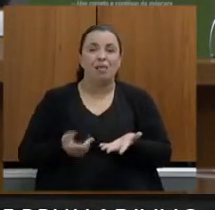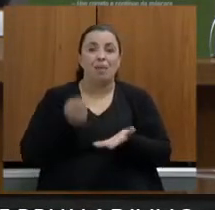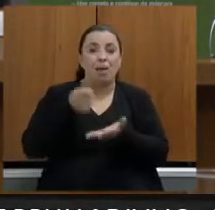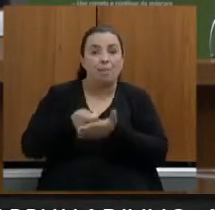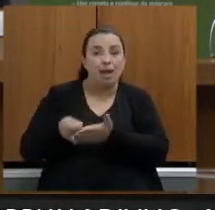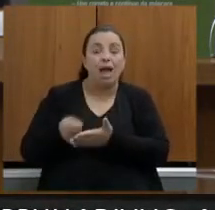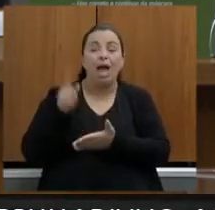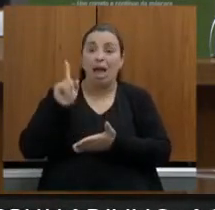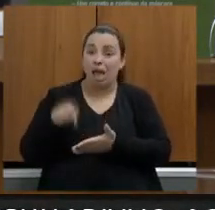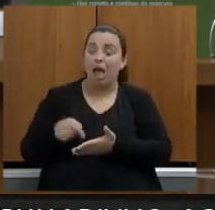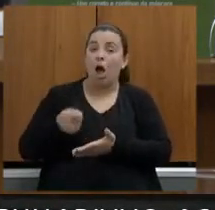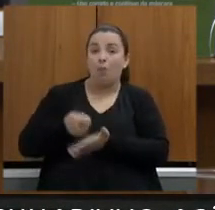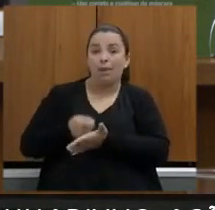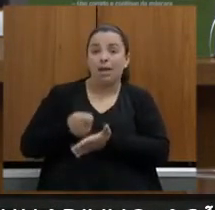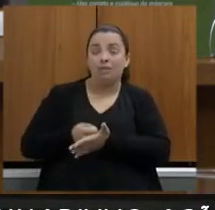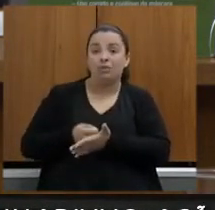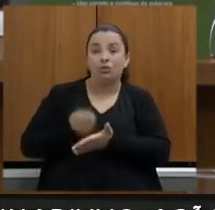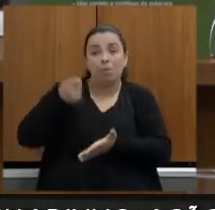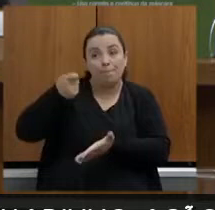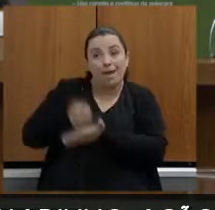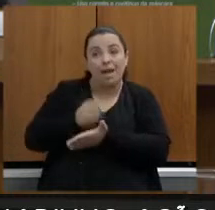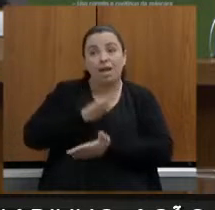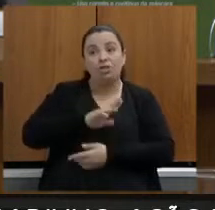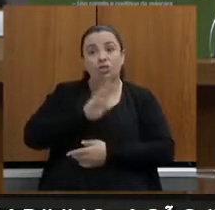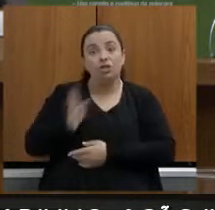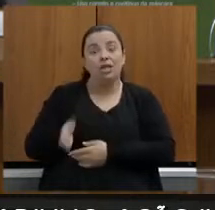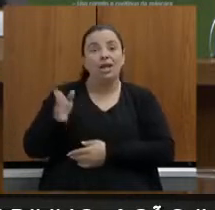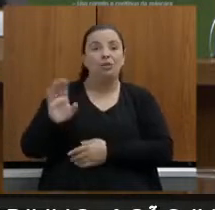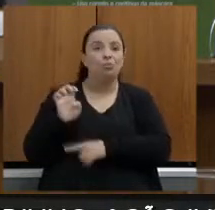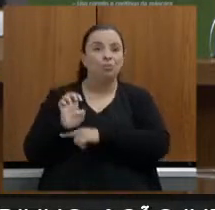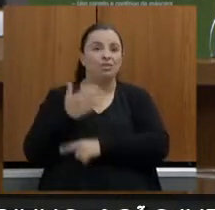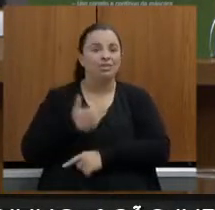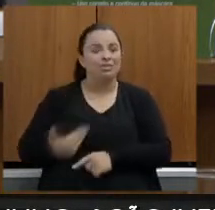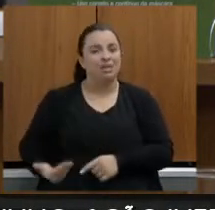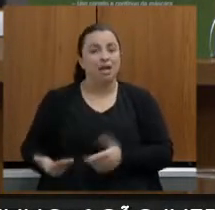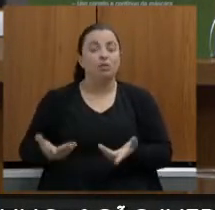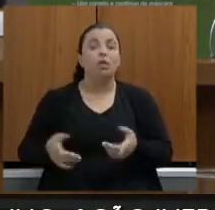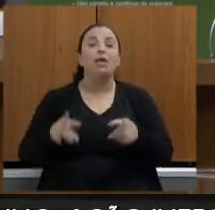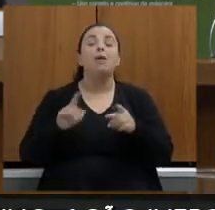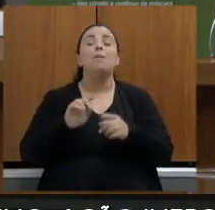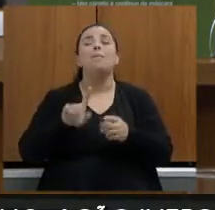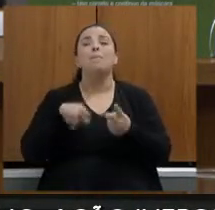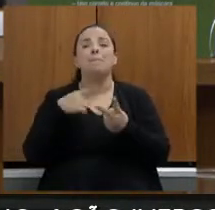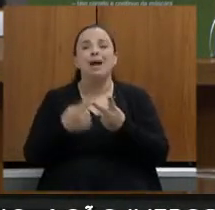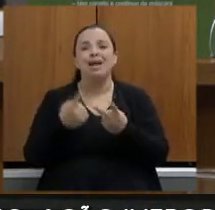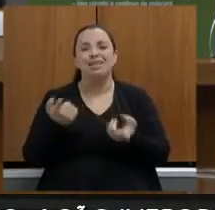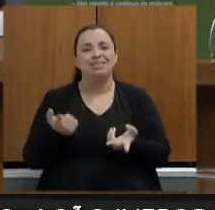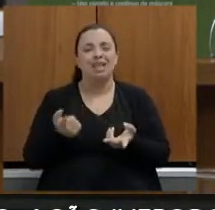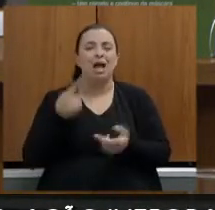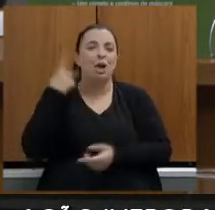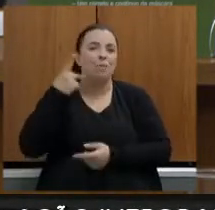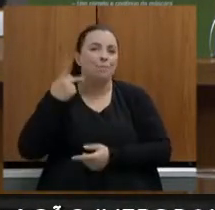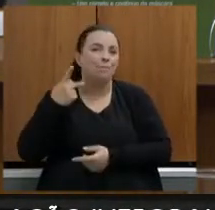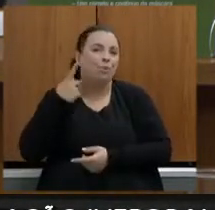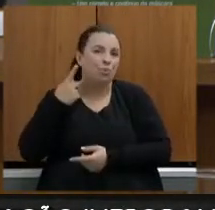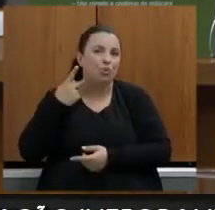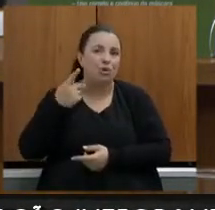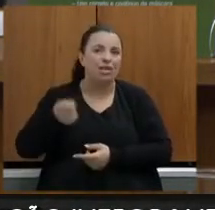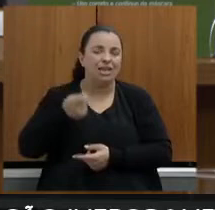de obrigações de pagar ao Estado também a promotoria de patrimônio público juntamente